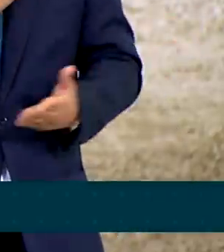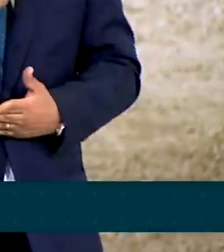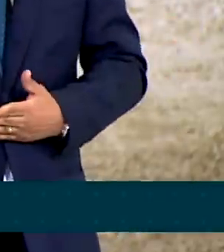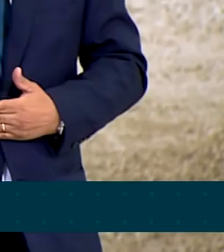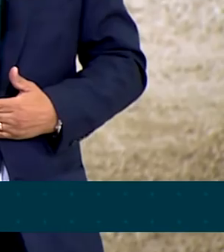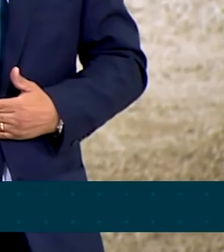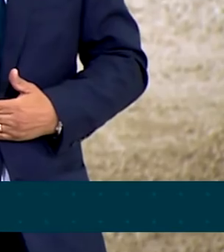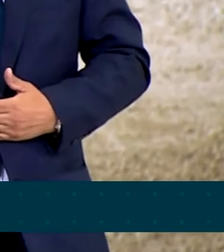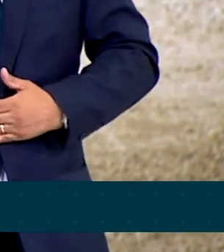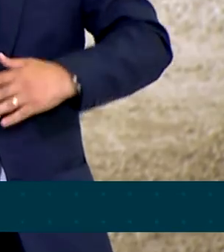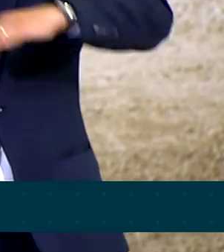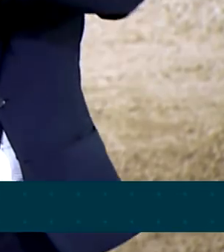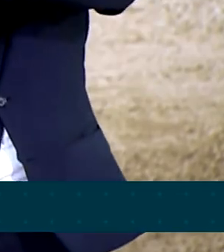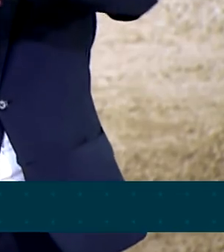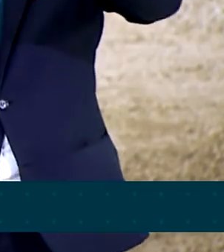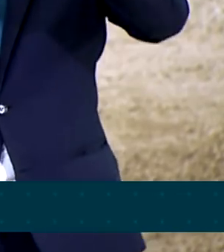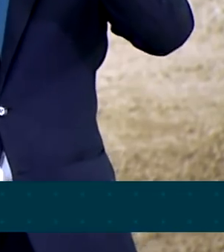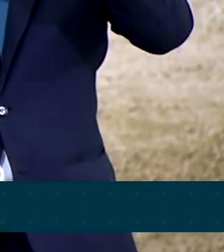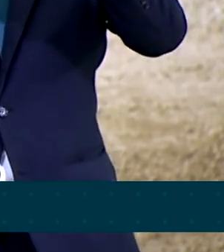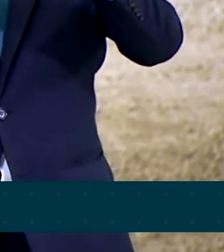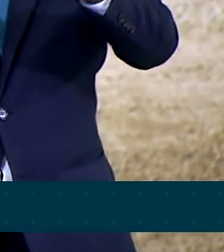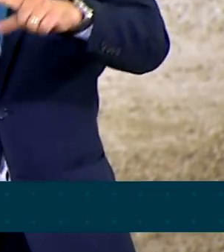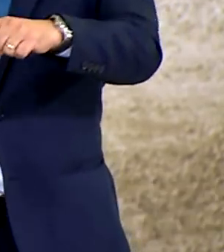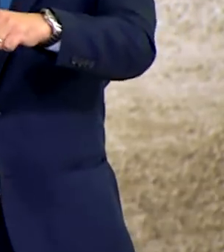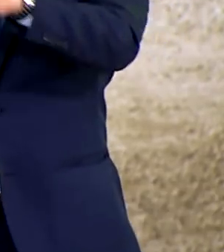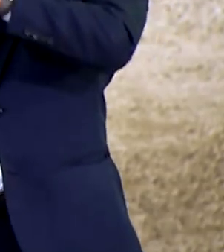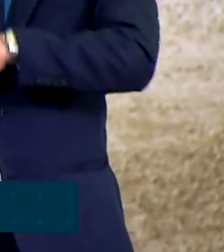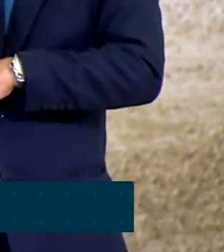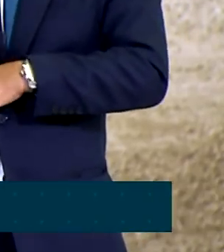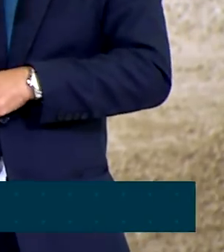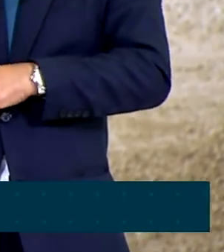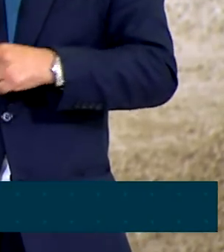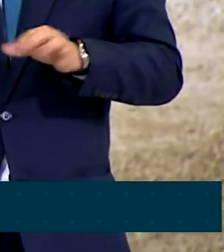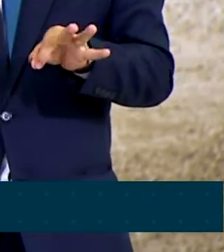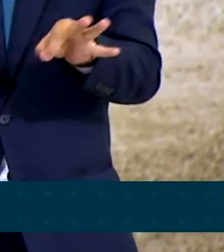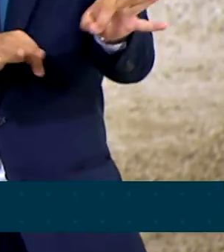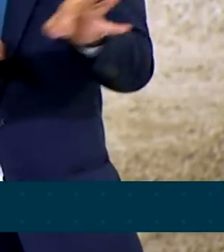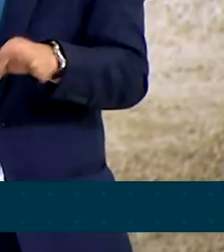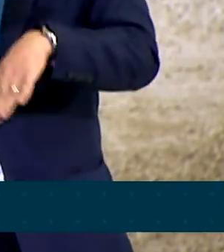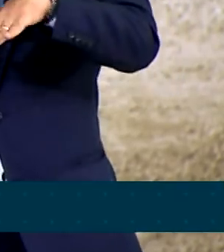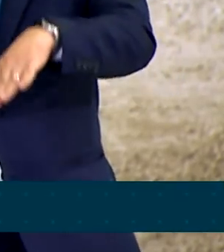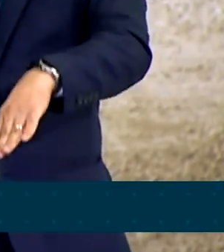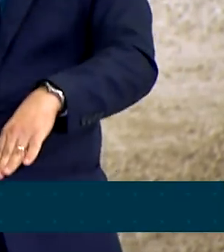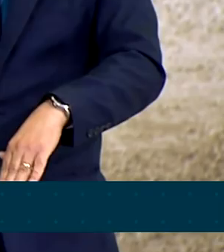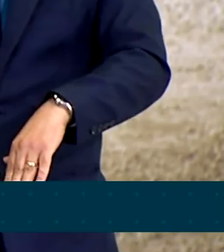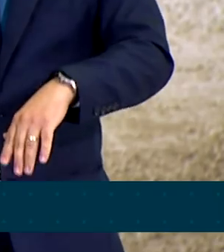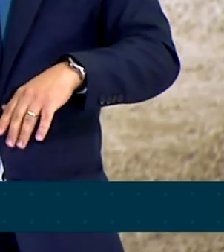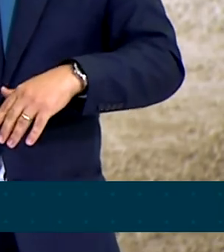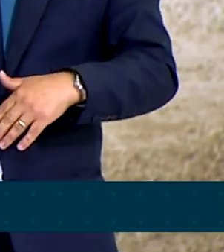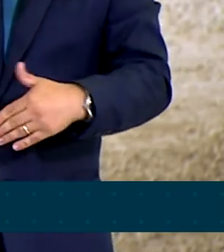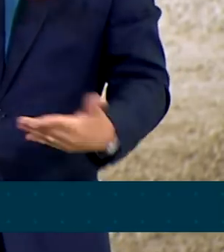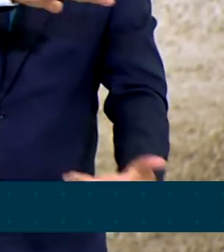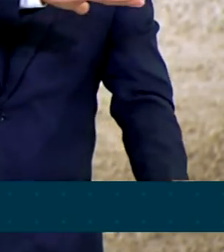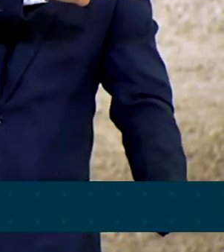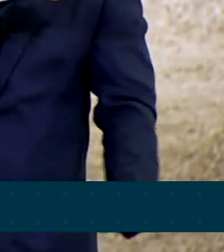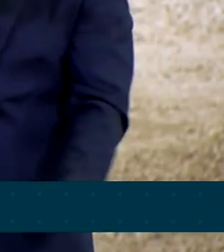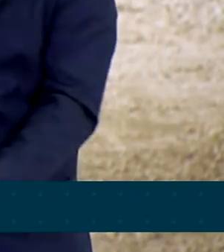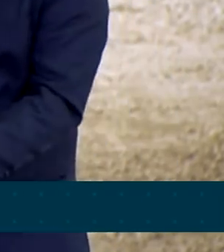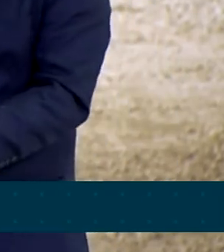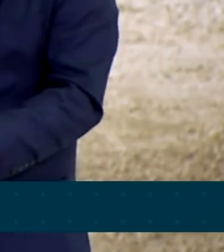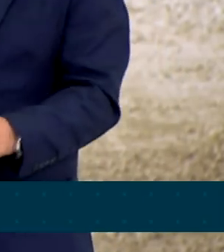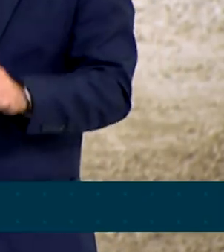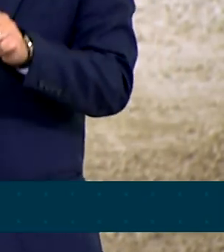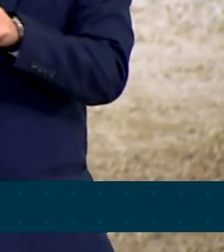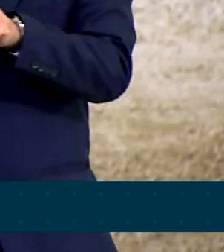poderão fazer com que a nossa safra realmente seja mais forte, maior em volume e que possa